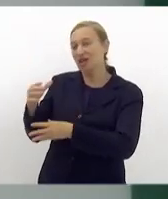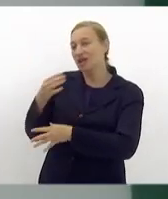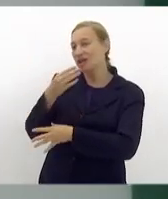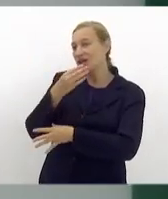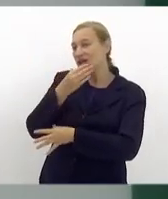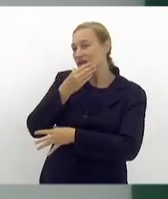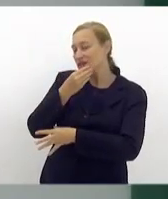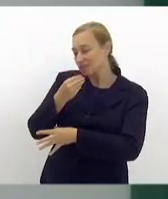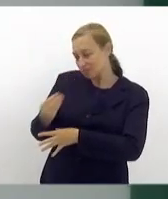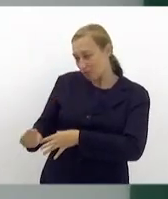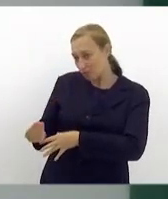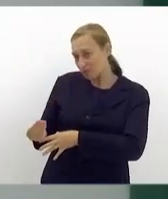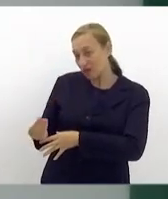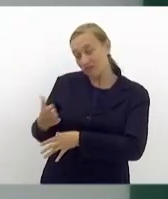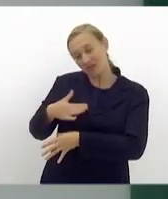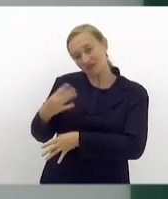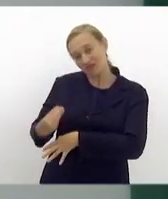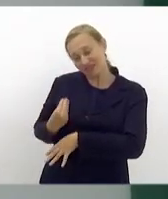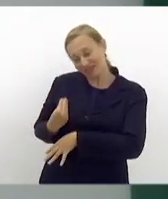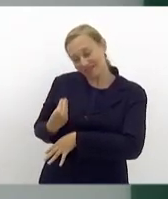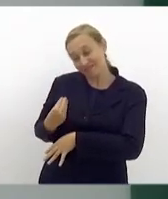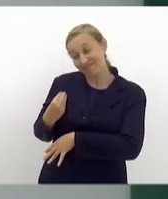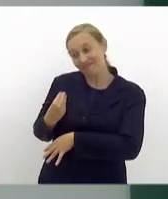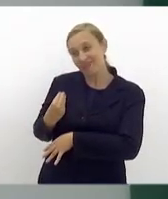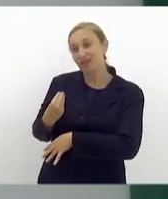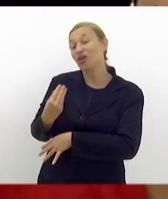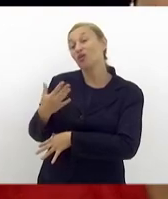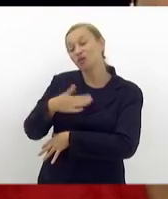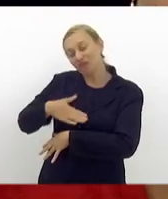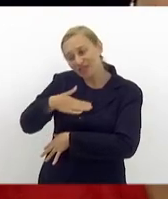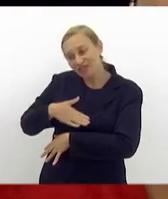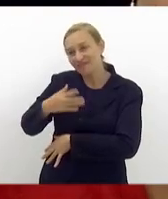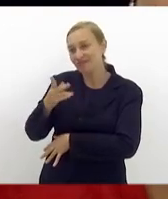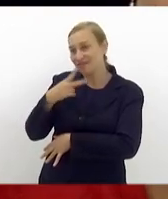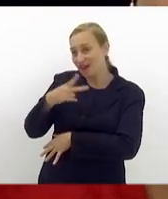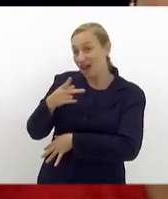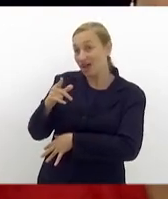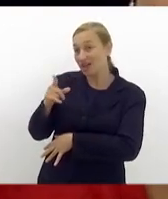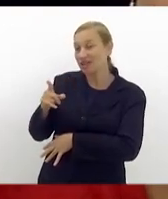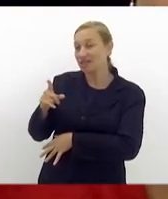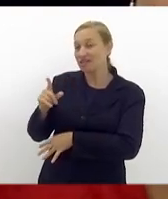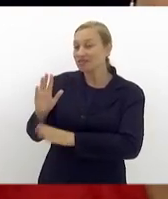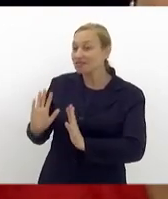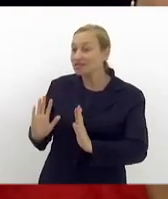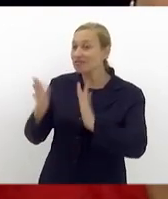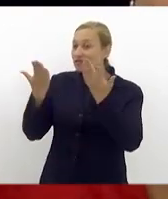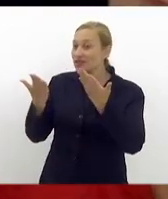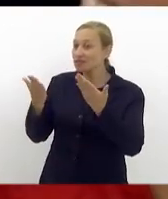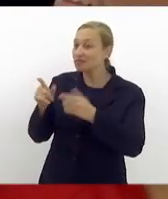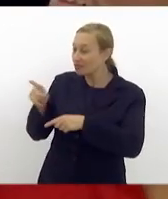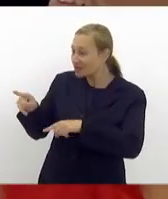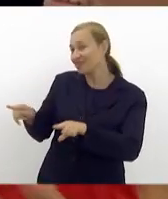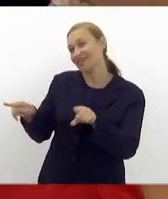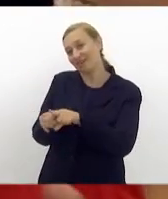vida. Tá, Jonas? Eu gostaria muito de te dizer que esse evento é para você também.